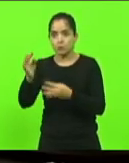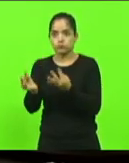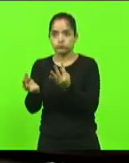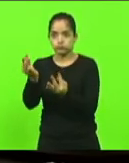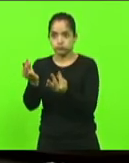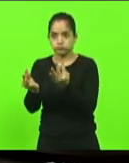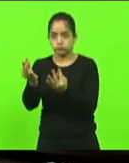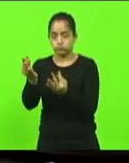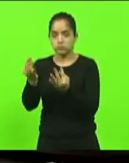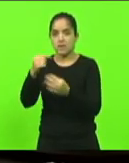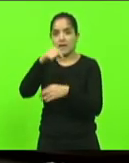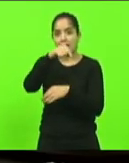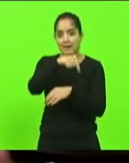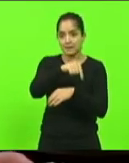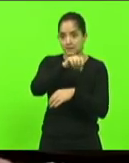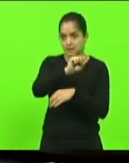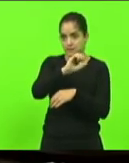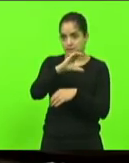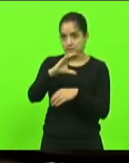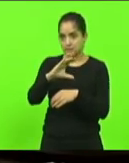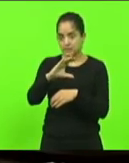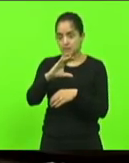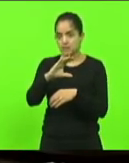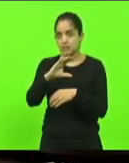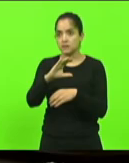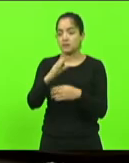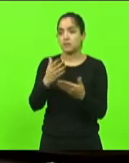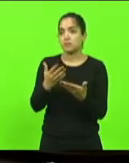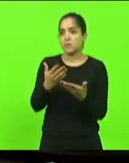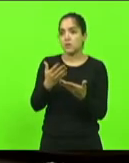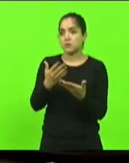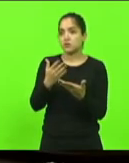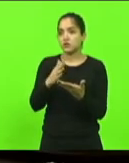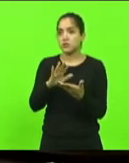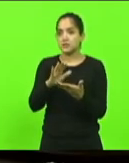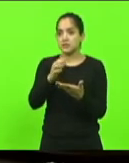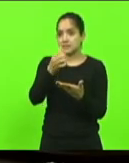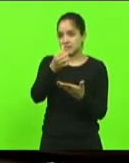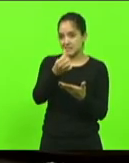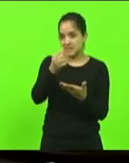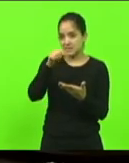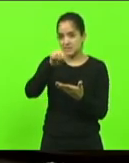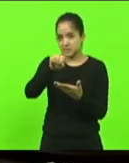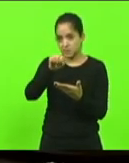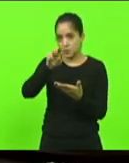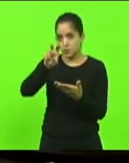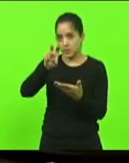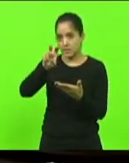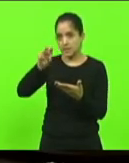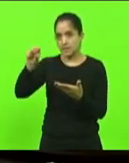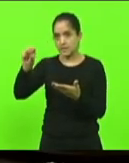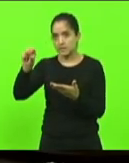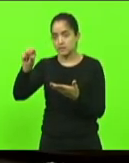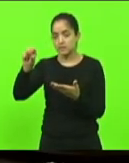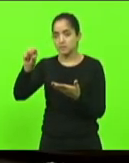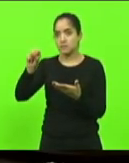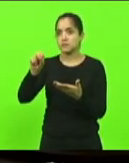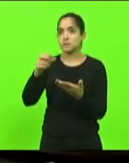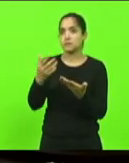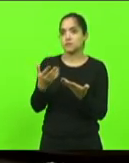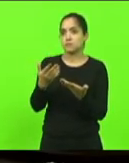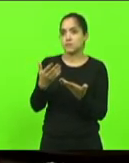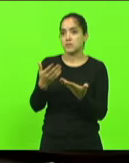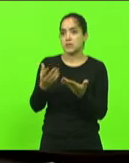Santa Catarina responde cerca de 6 mil e 500 6 mil 6